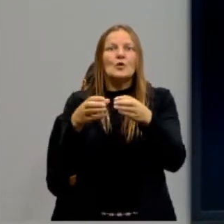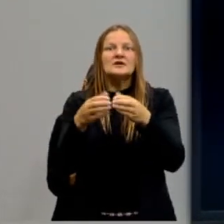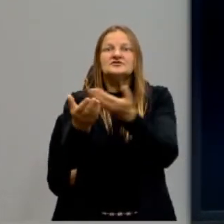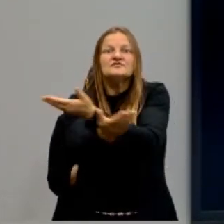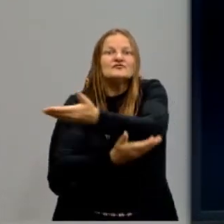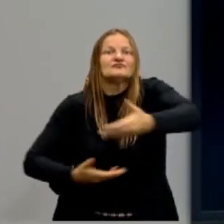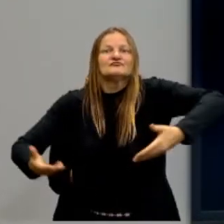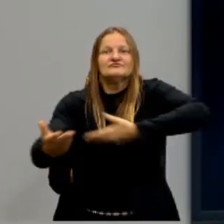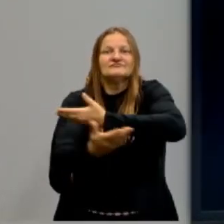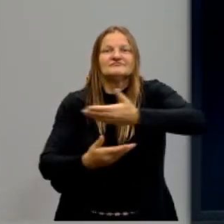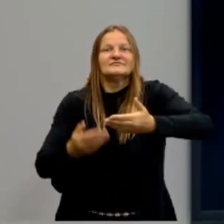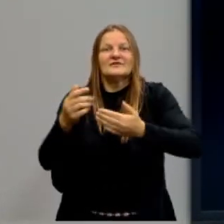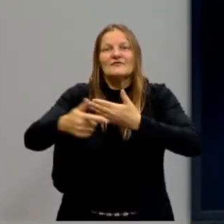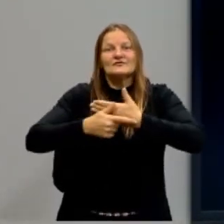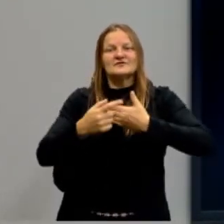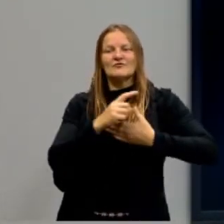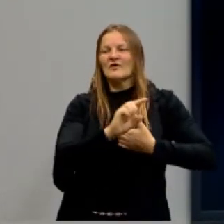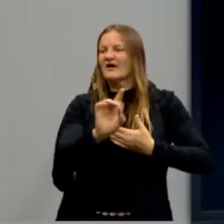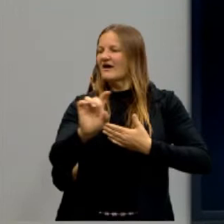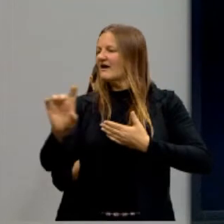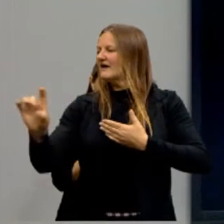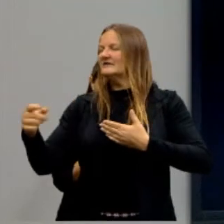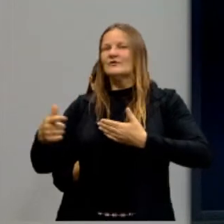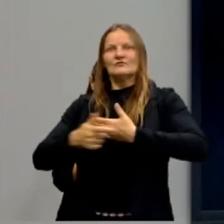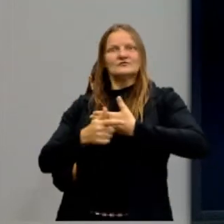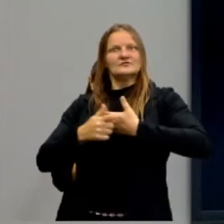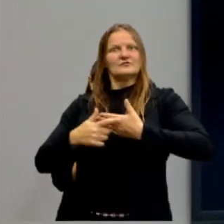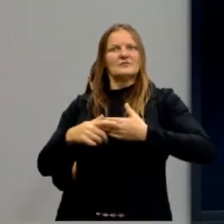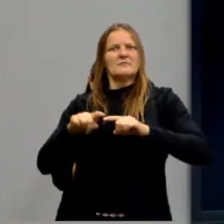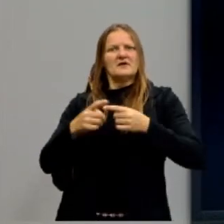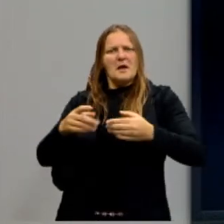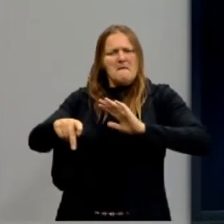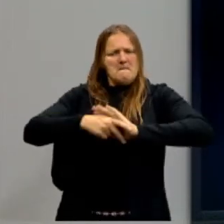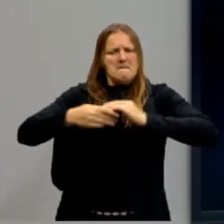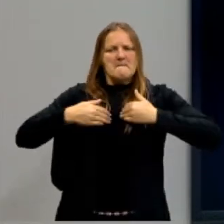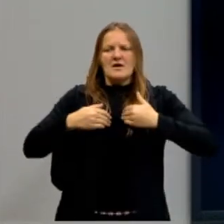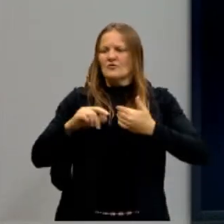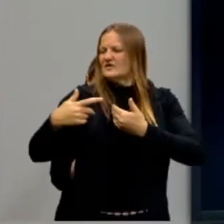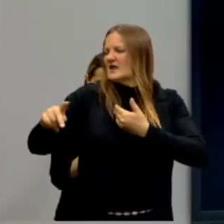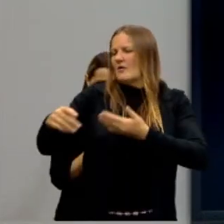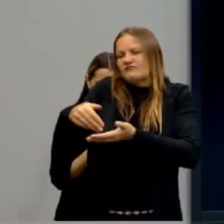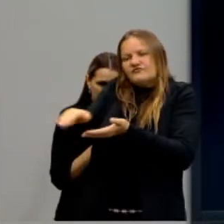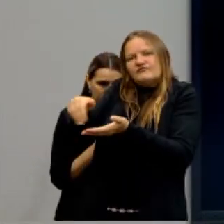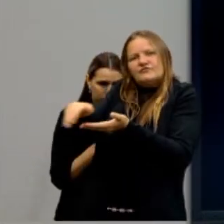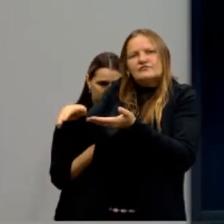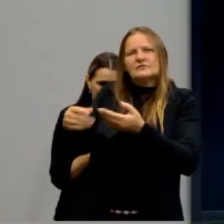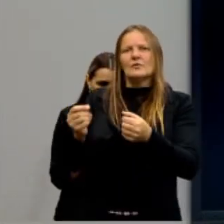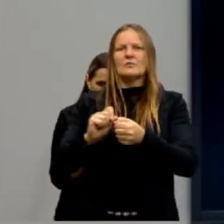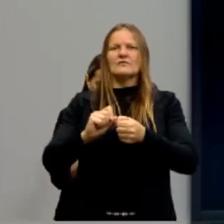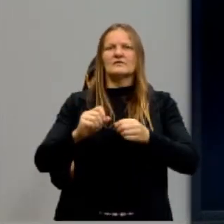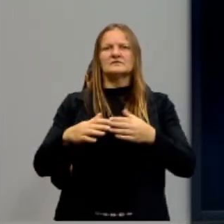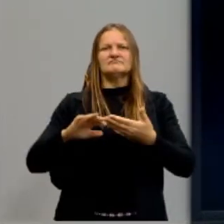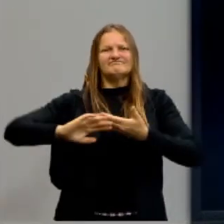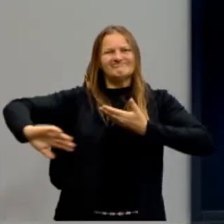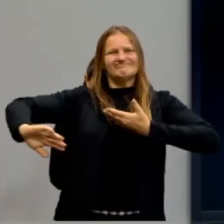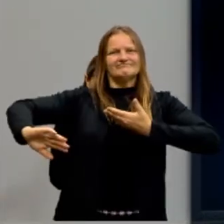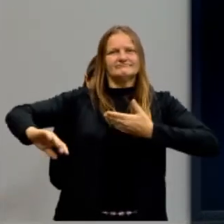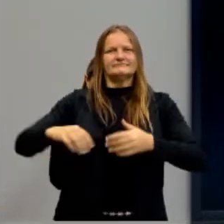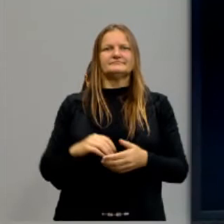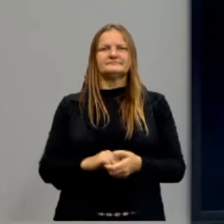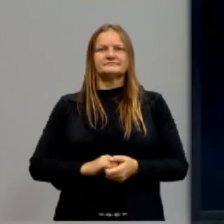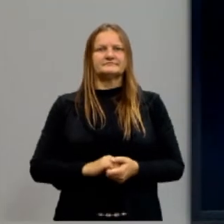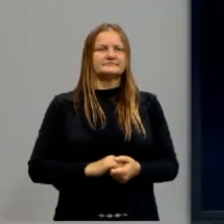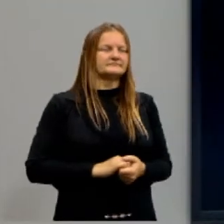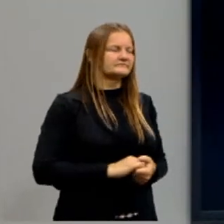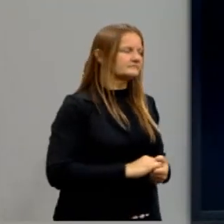qual era o nosso papel. Quando alguém diz isso é meu e o outro diz não. Mas como assim eu fiquei sem aquilo? Então, nós temos